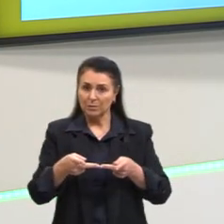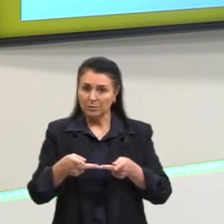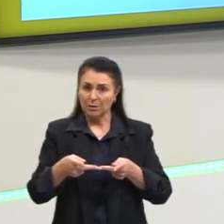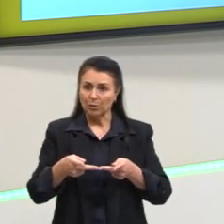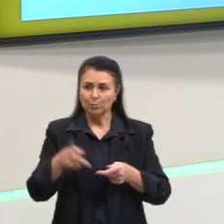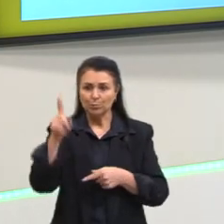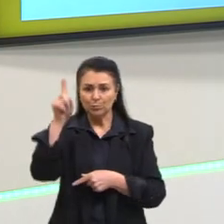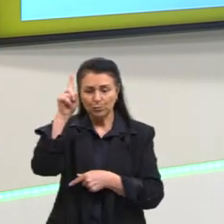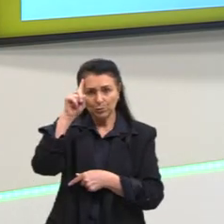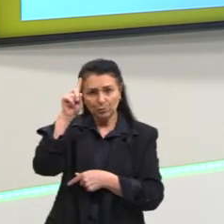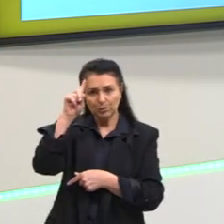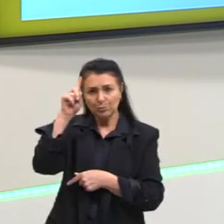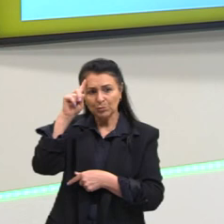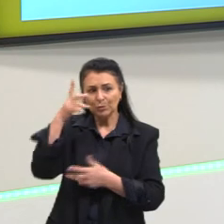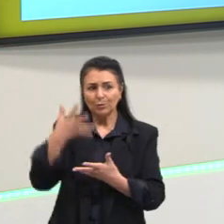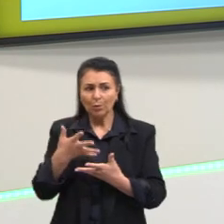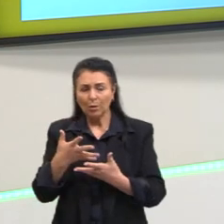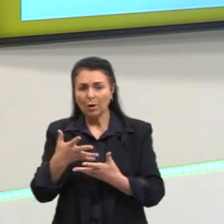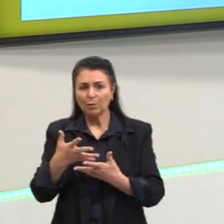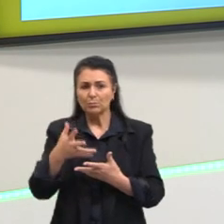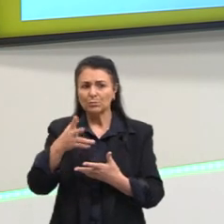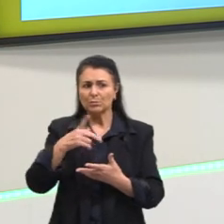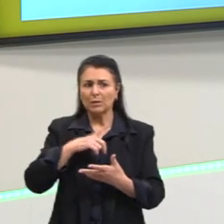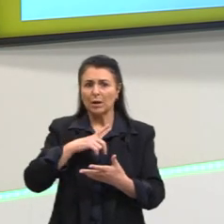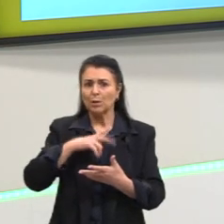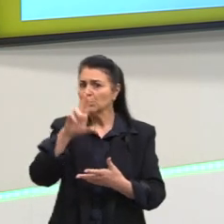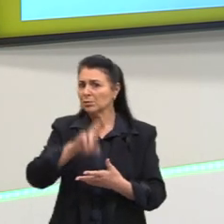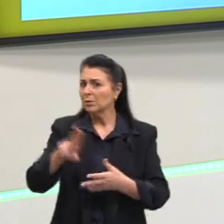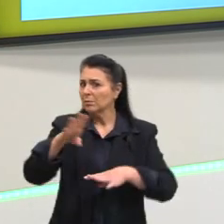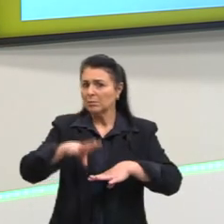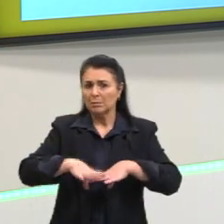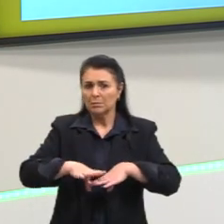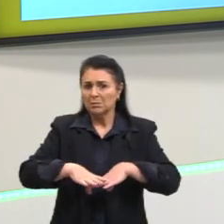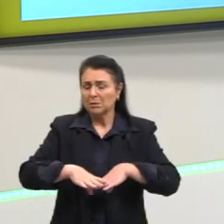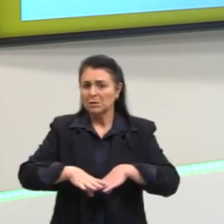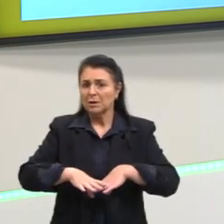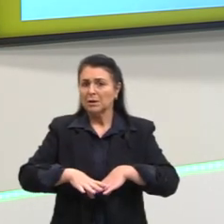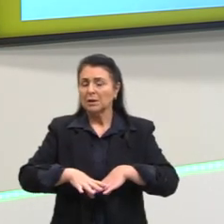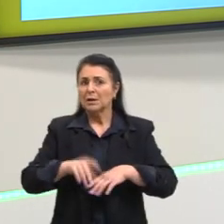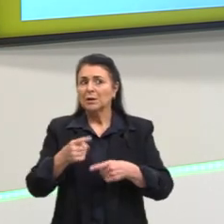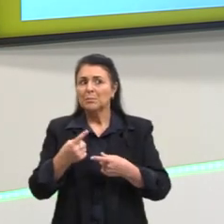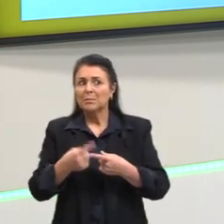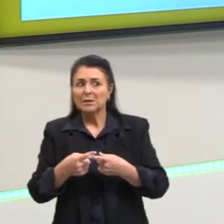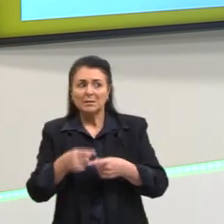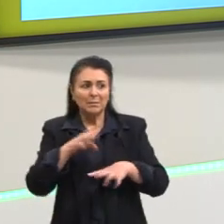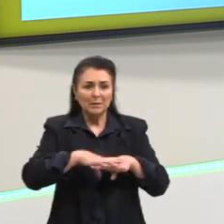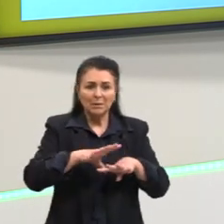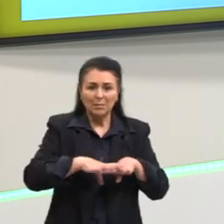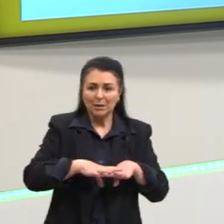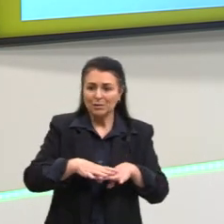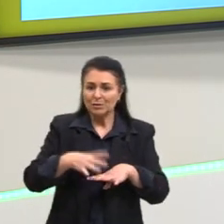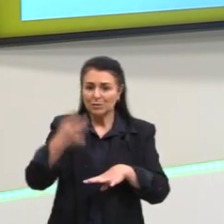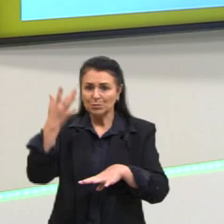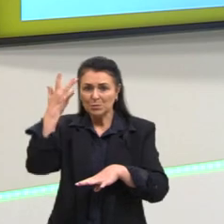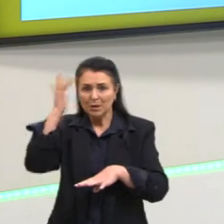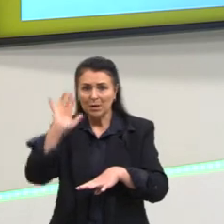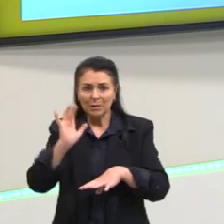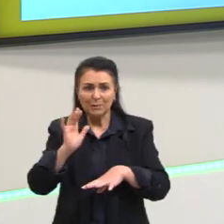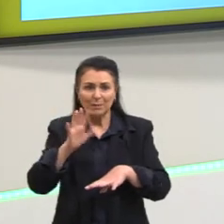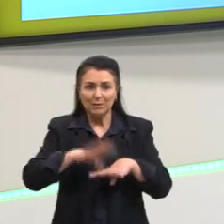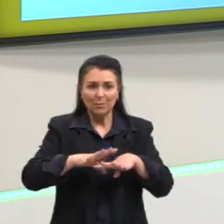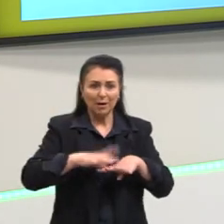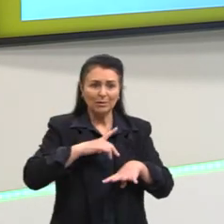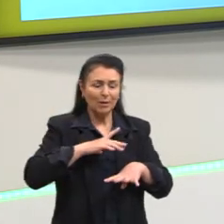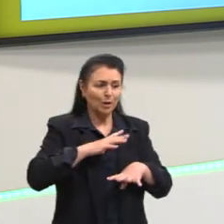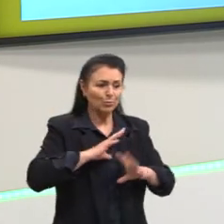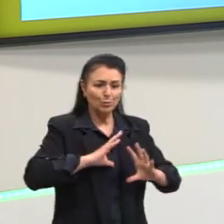dia a dia, nós desassociamos, às vezes, a matemática, quando, na verdade, a matemática está em todos os lugares. Então, aqui nós temos um